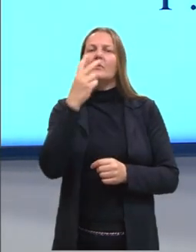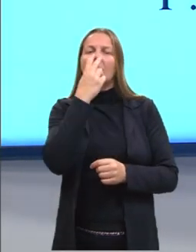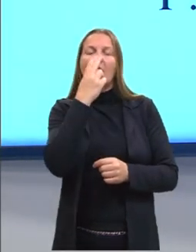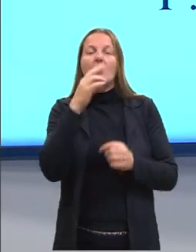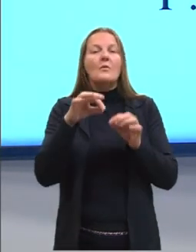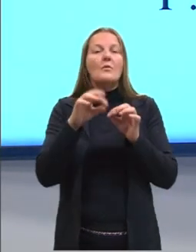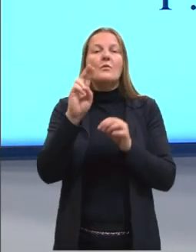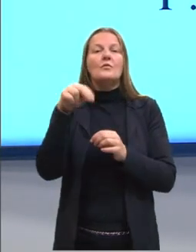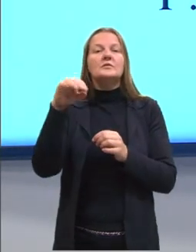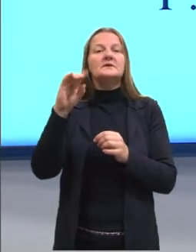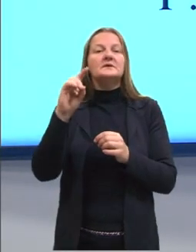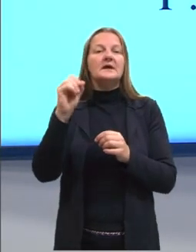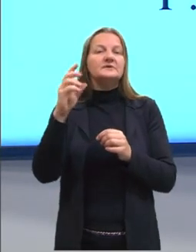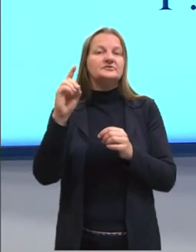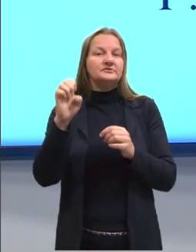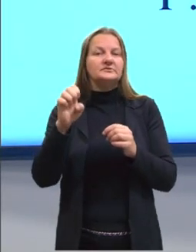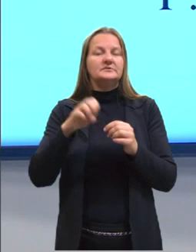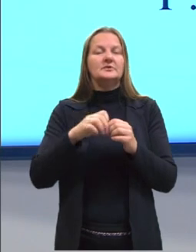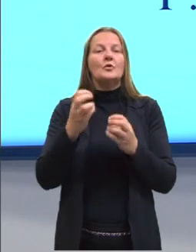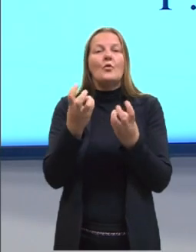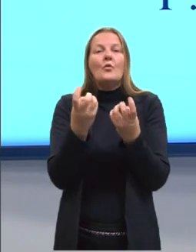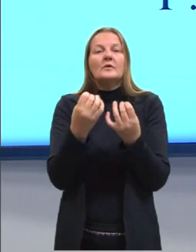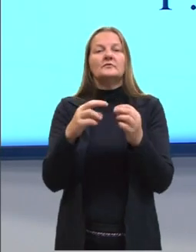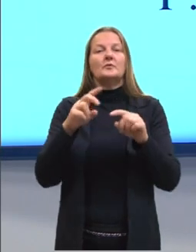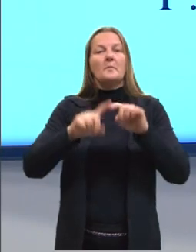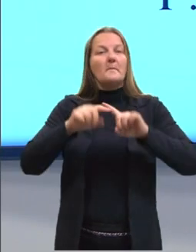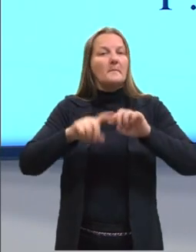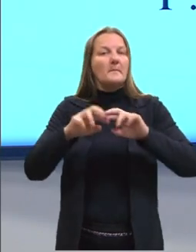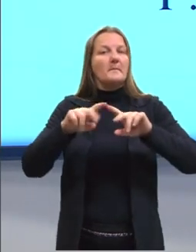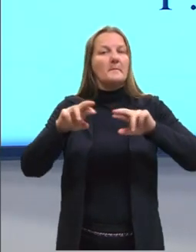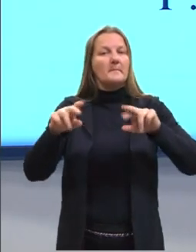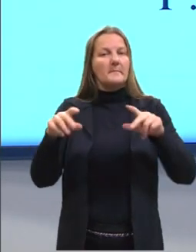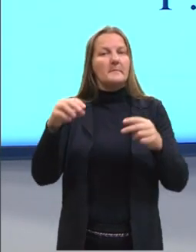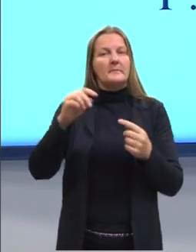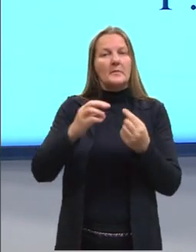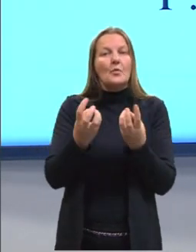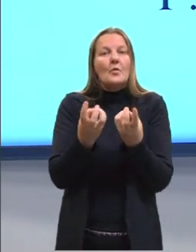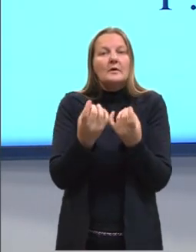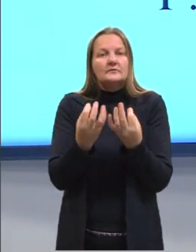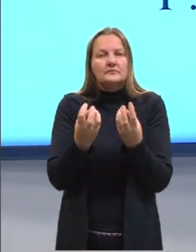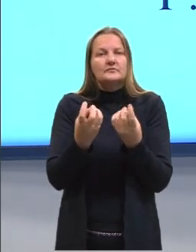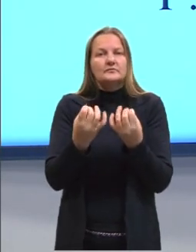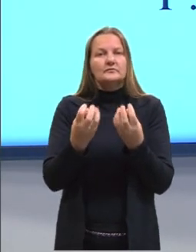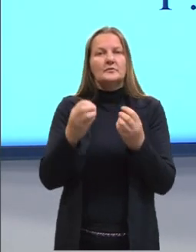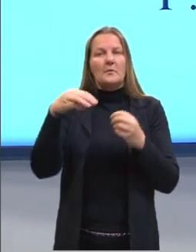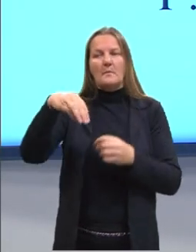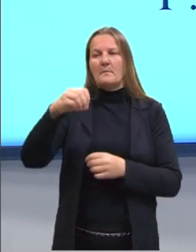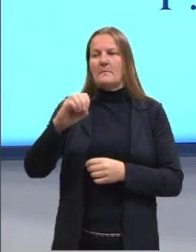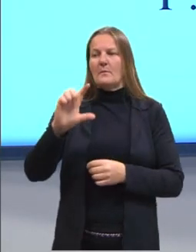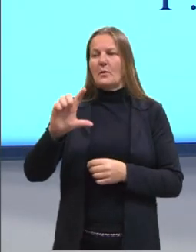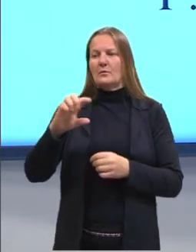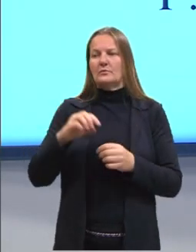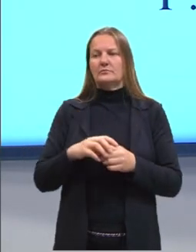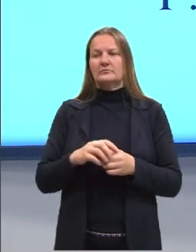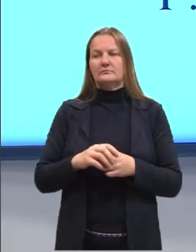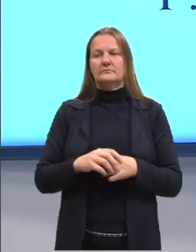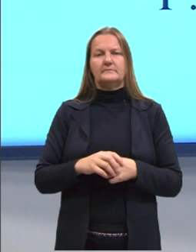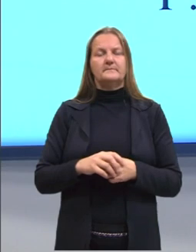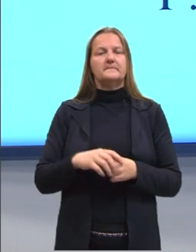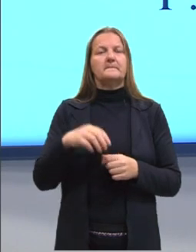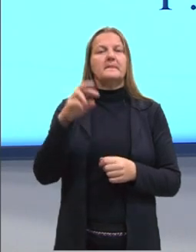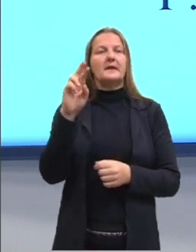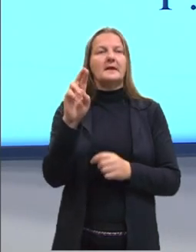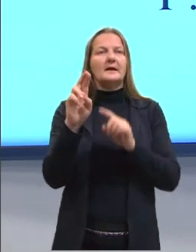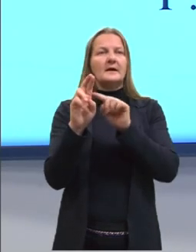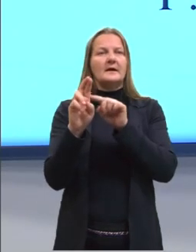quantidade de matéria. Quanto mais mols a gente tem, mais matéria a gente vai ter. A gente pode associar dessa forma. R.